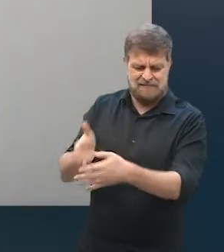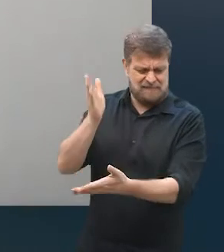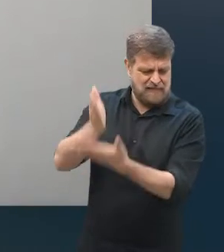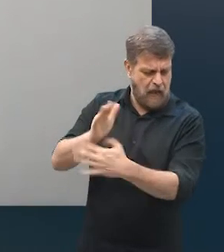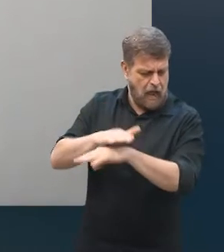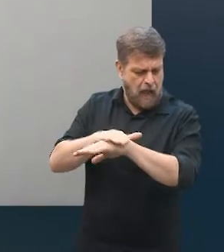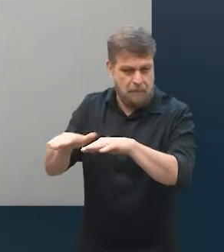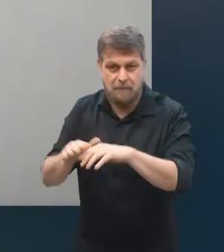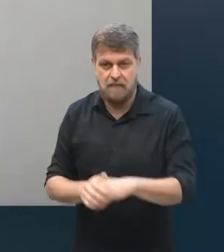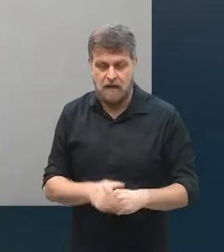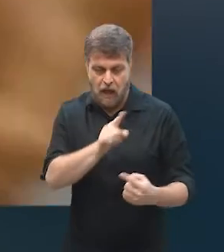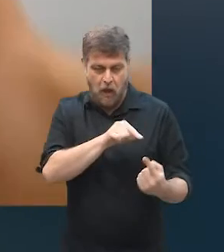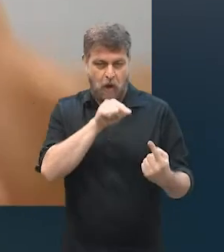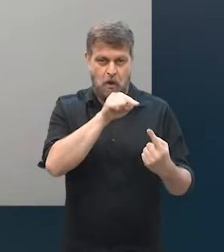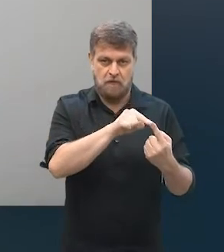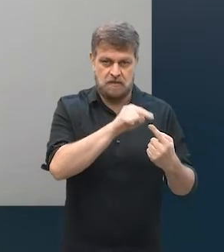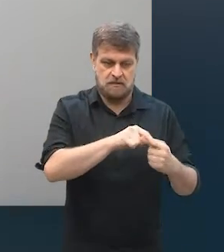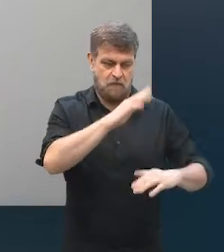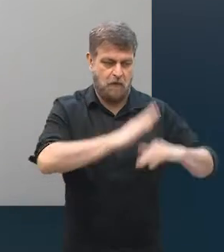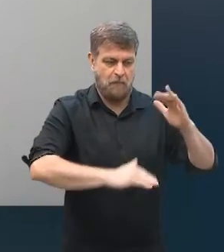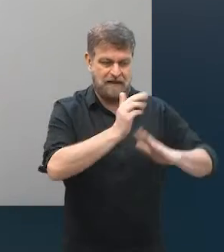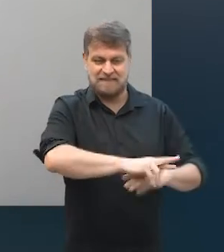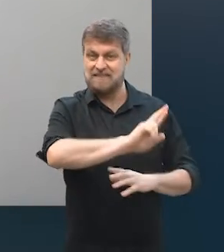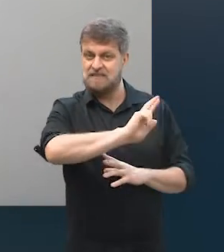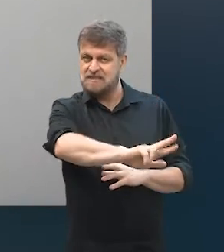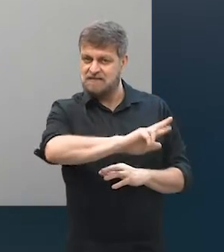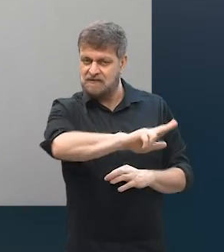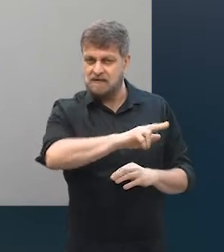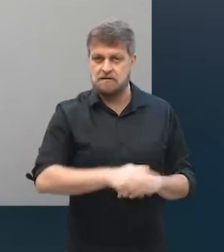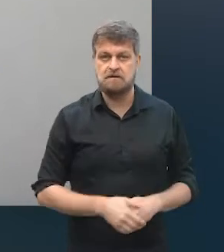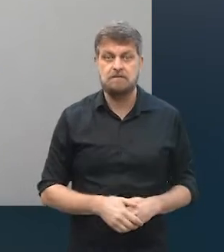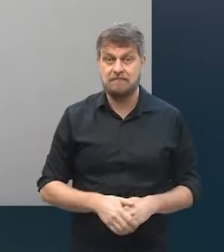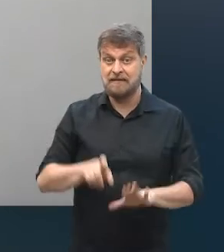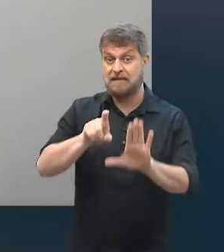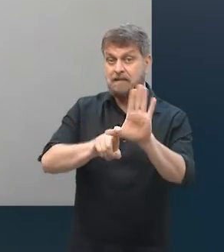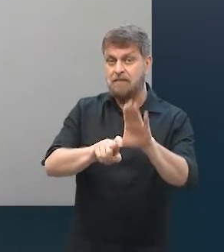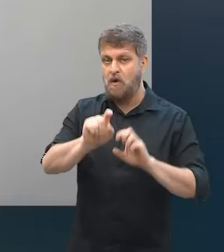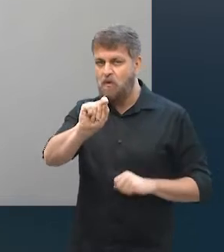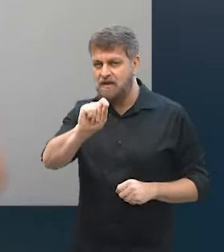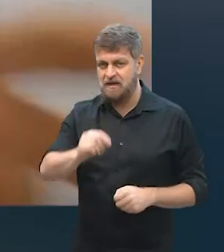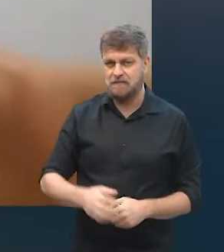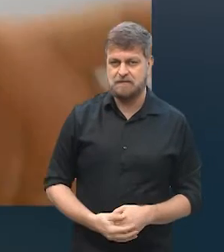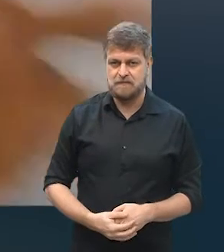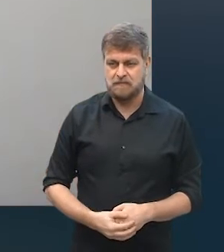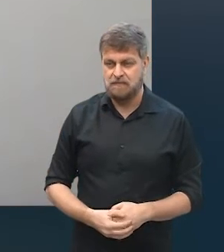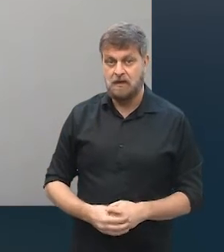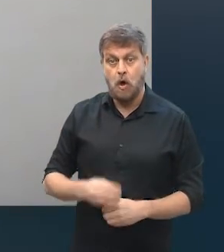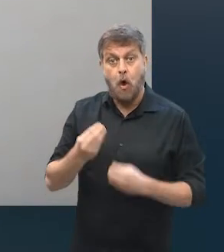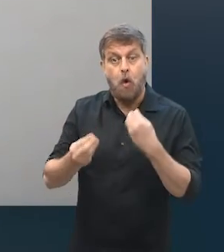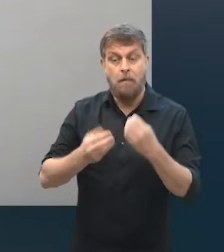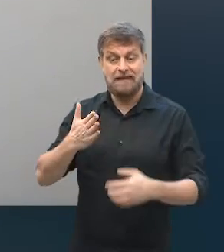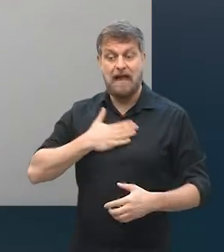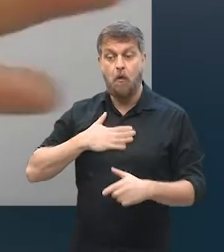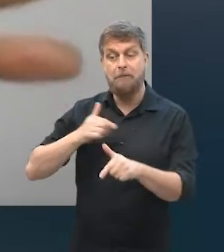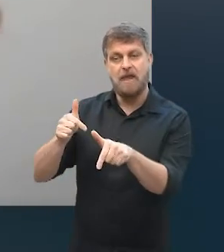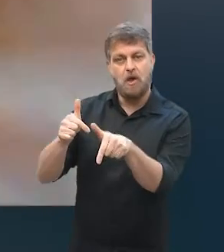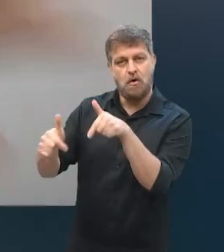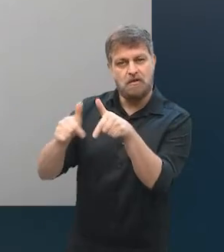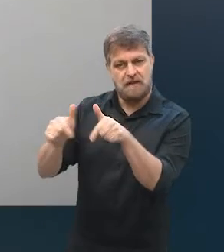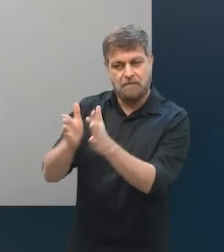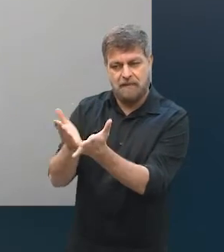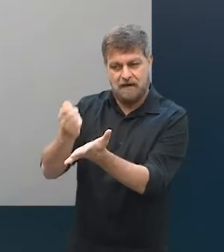fazer outra coisa, também depende do momento na atividade seletista.